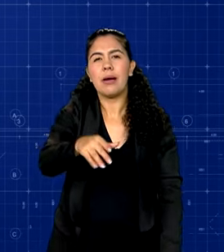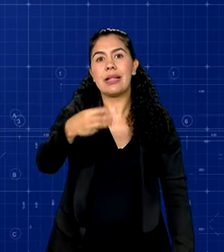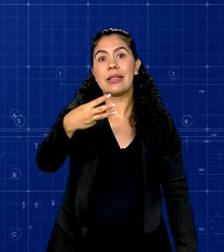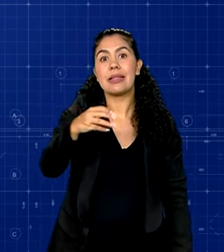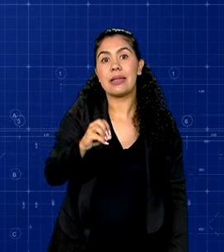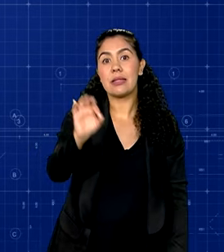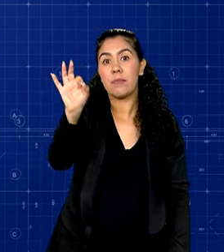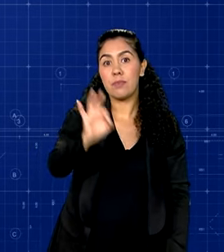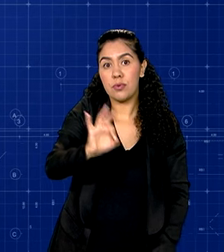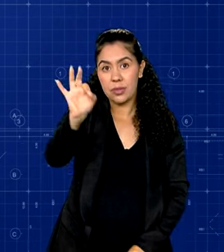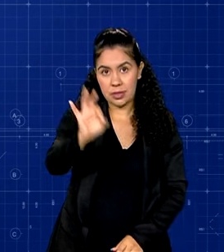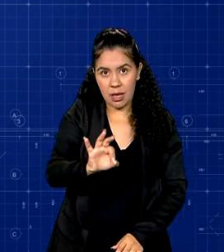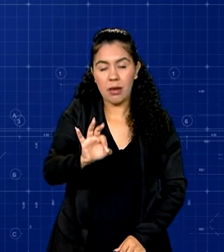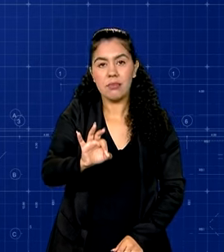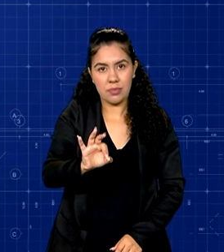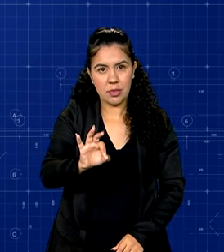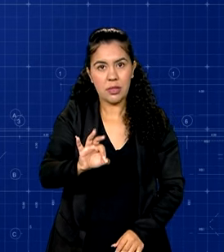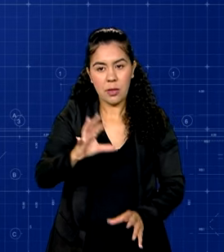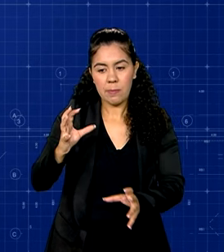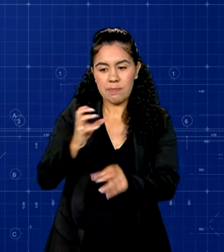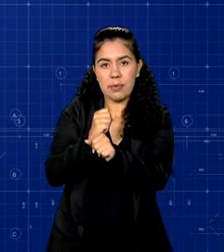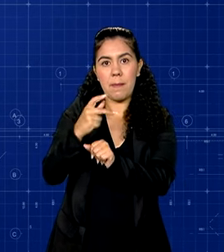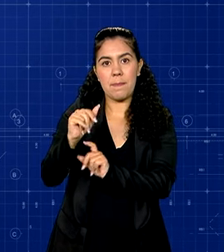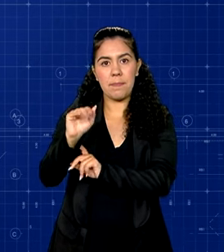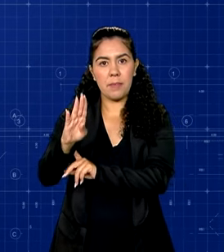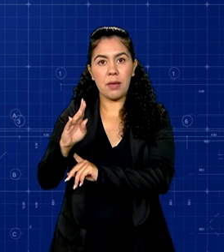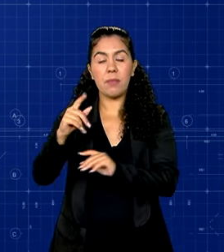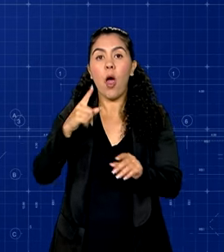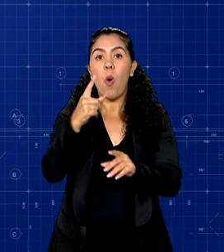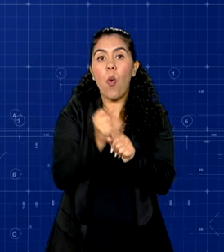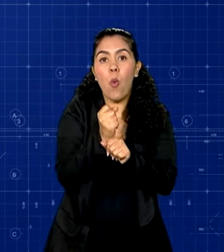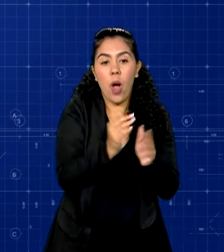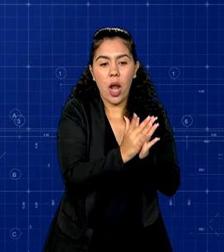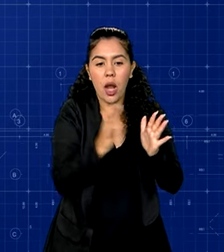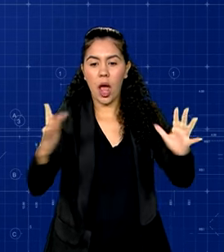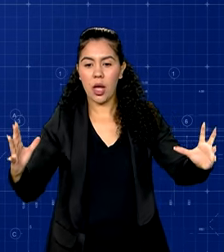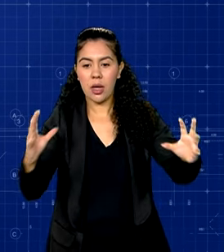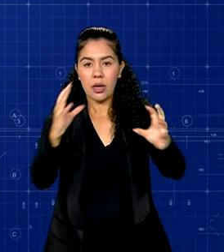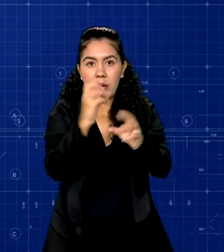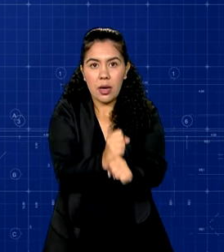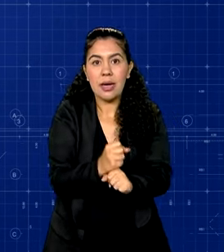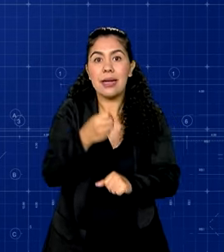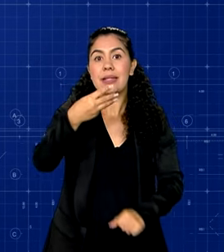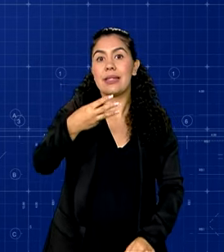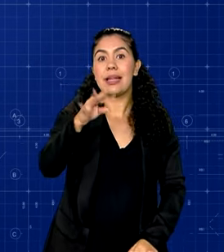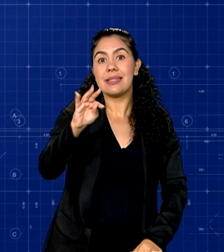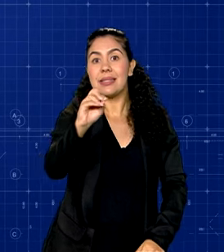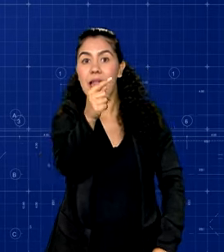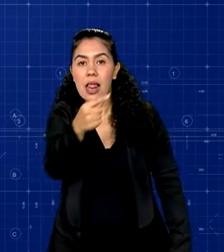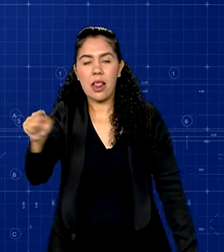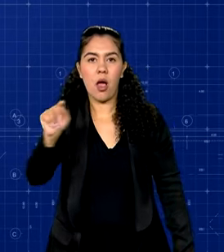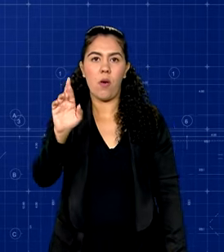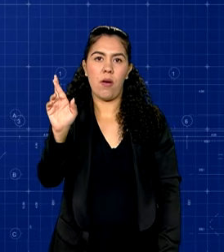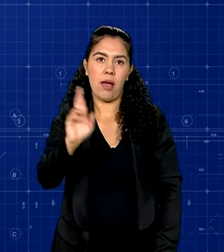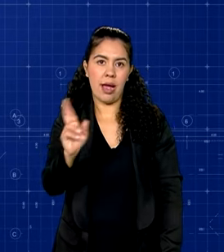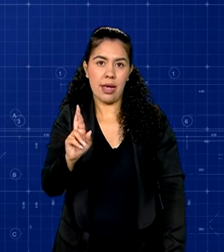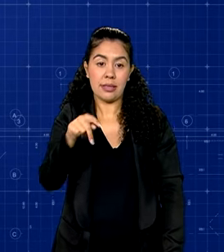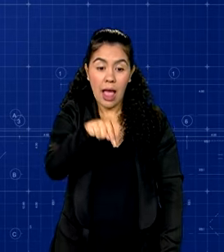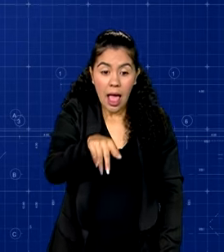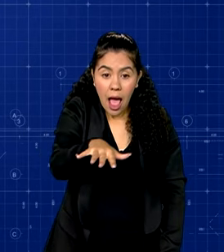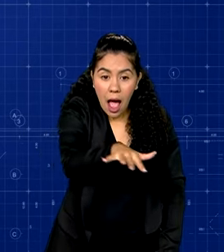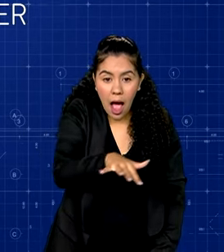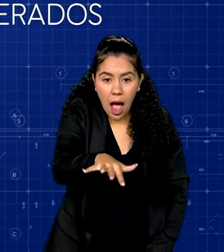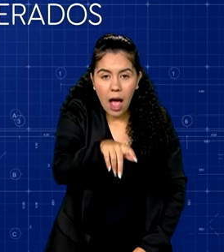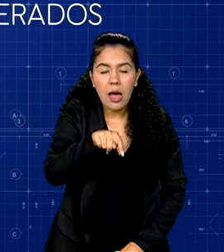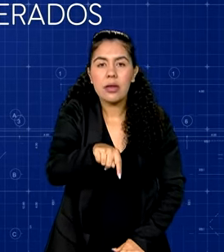% do PIB brasileiro. Com um faturamento anual que pode chegar a 3 trilhões de reais, o setor é responsável por